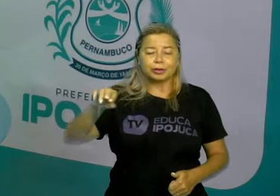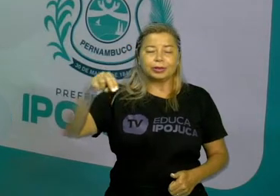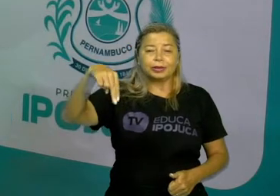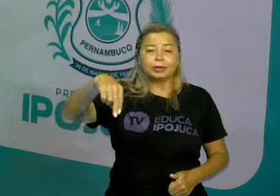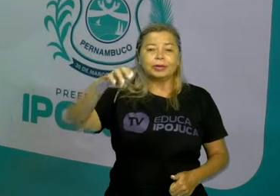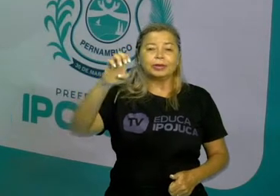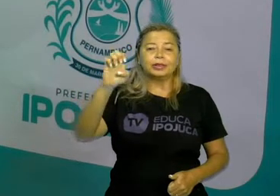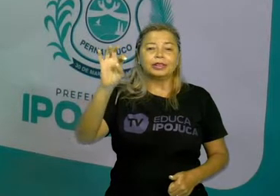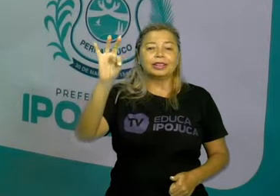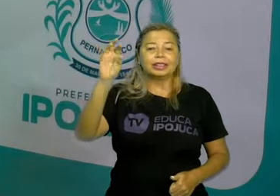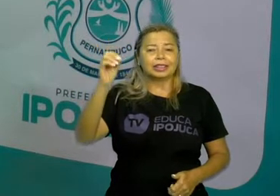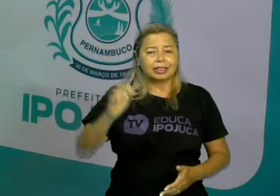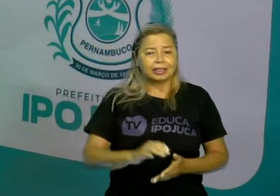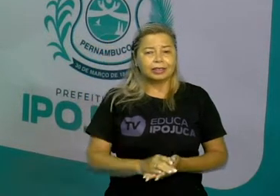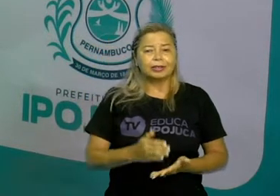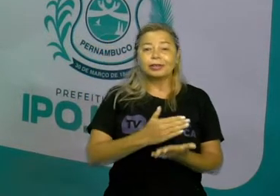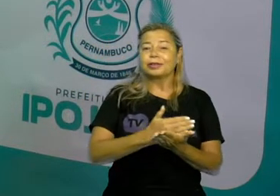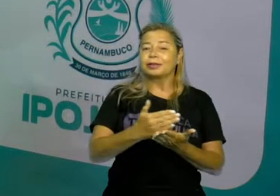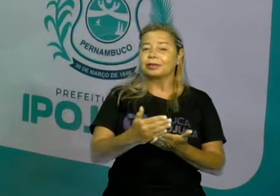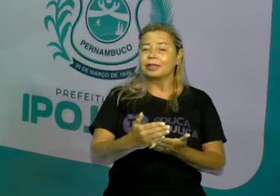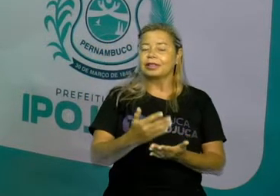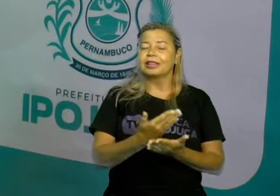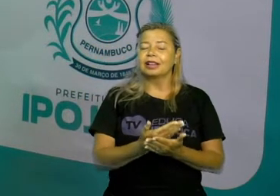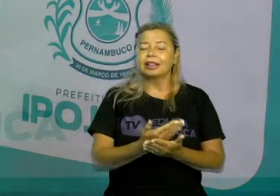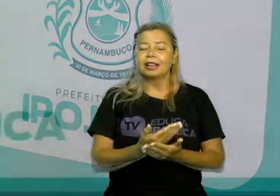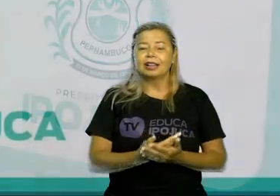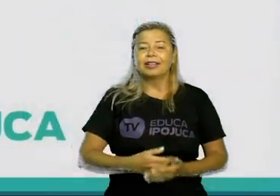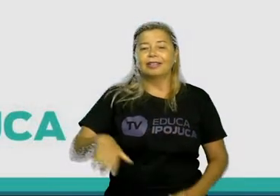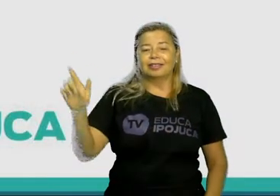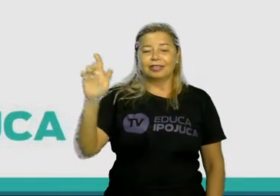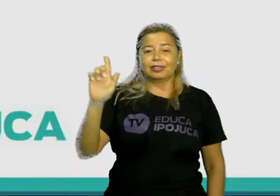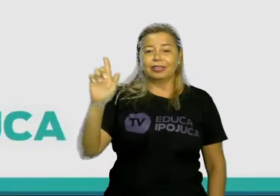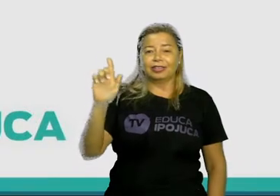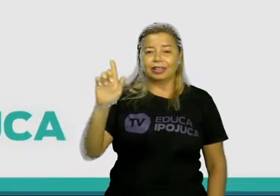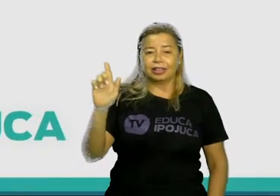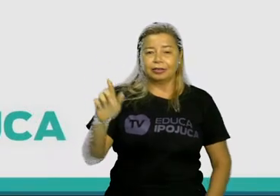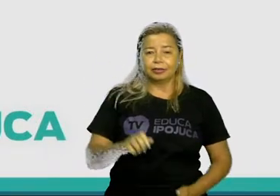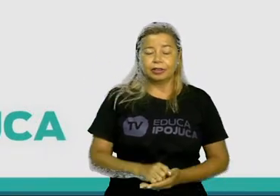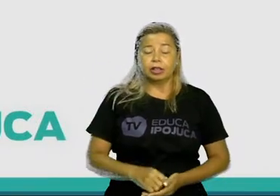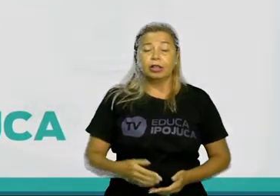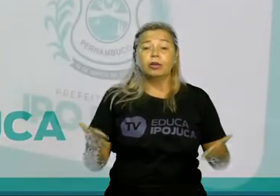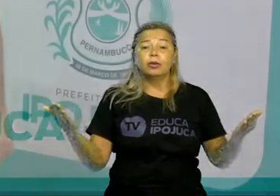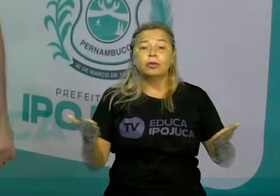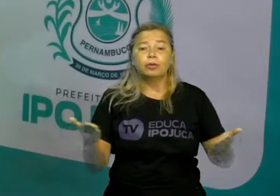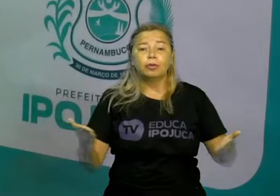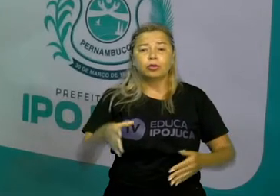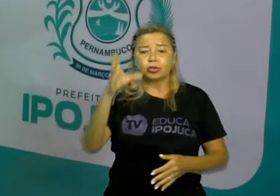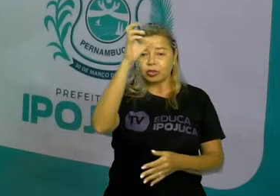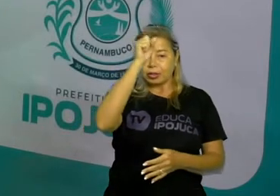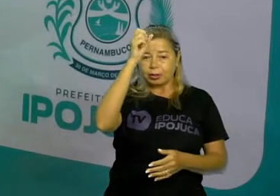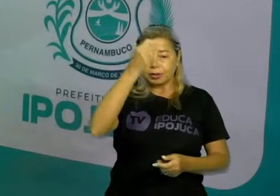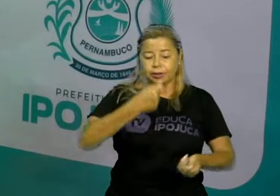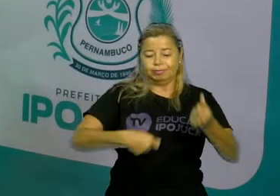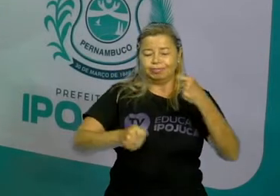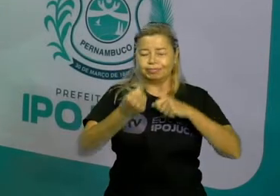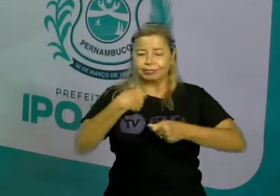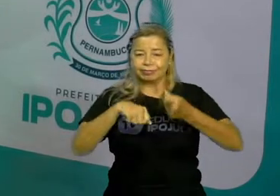começar a nossa aula de Geografia e a gente vai falar hoje sobre capitalismo. Vamos lá?